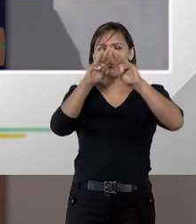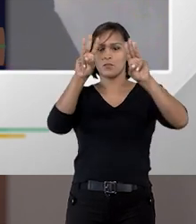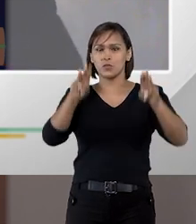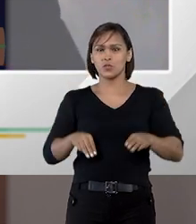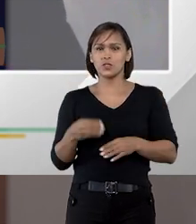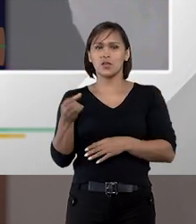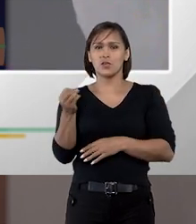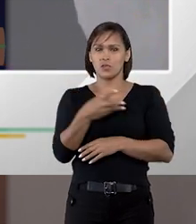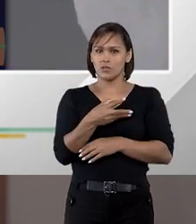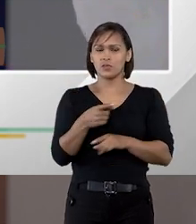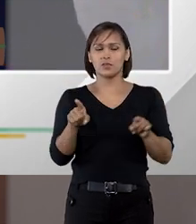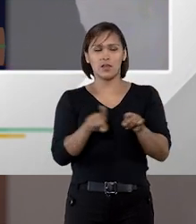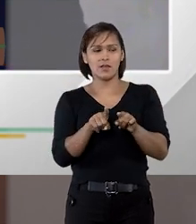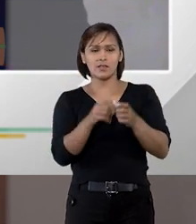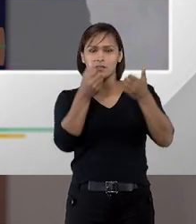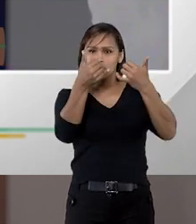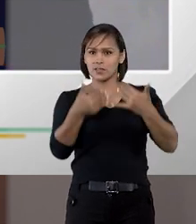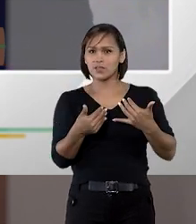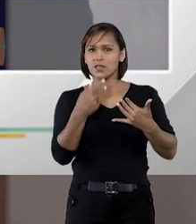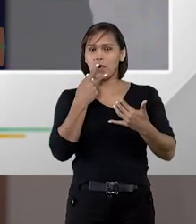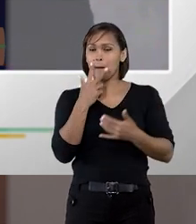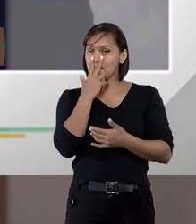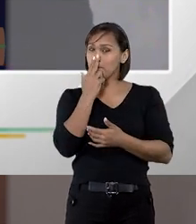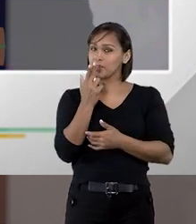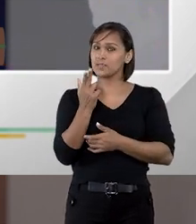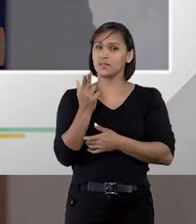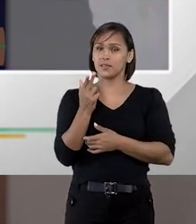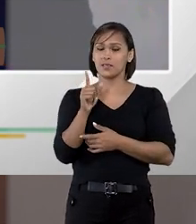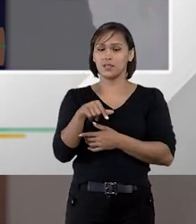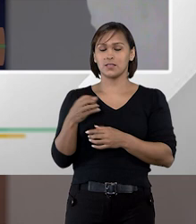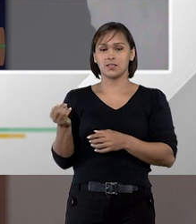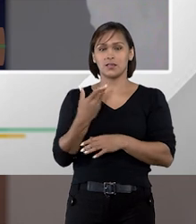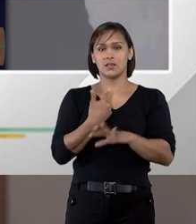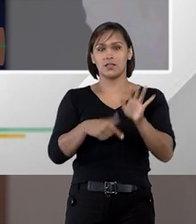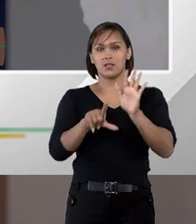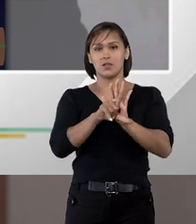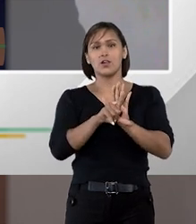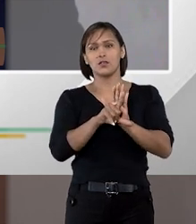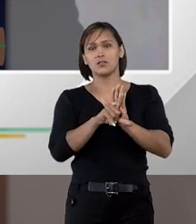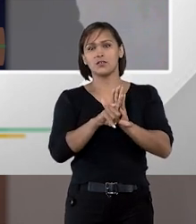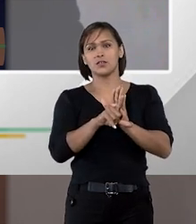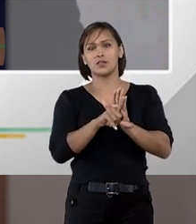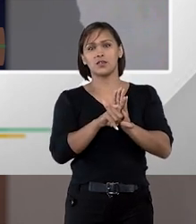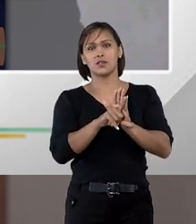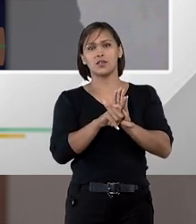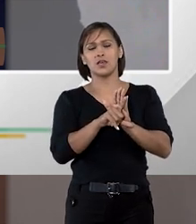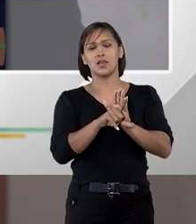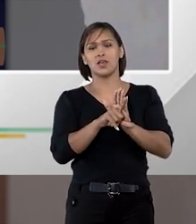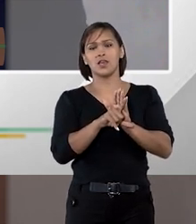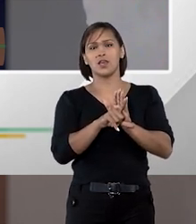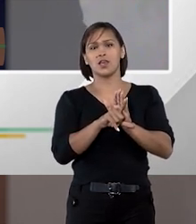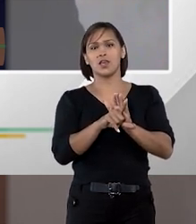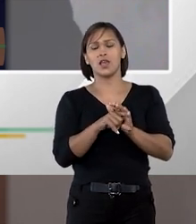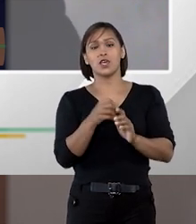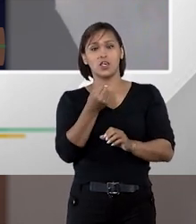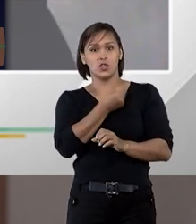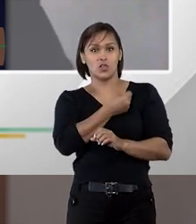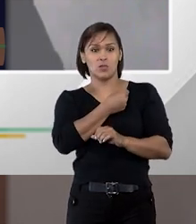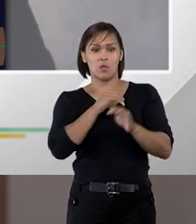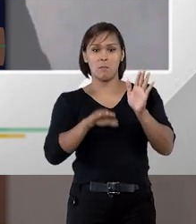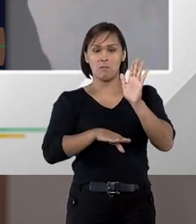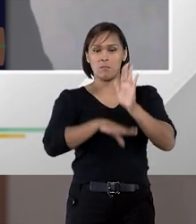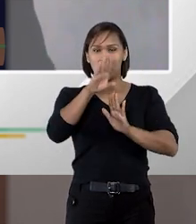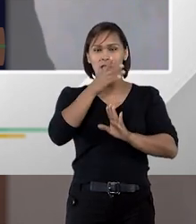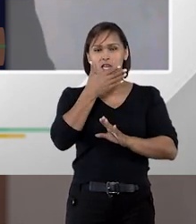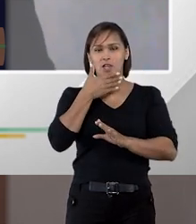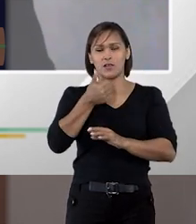chamei de museu de grandes novidades me parece que essa nova lei ela é qualitativamente melhor do que